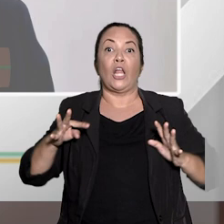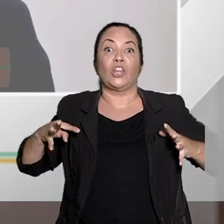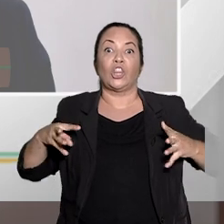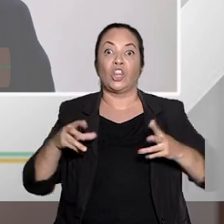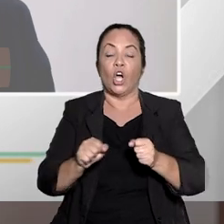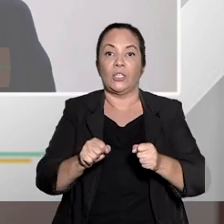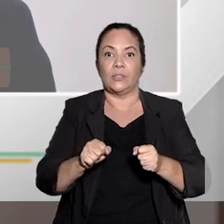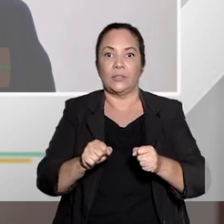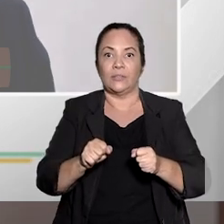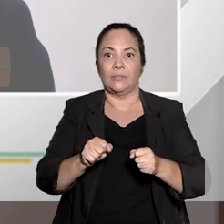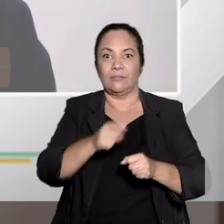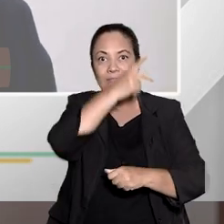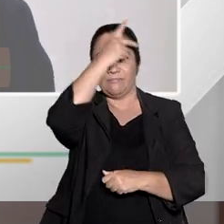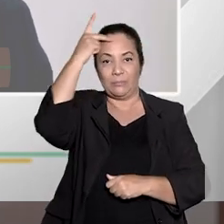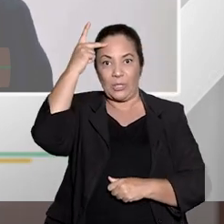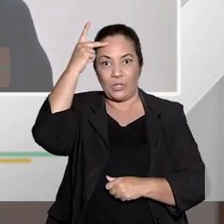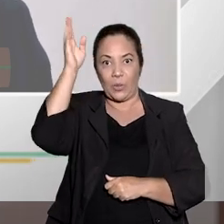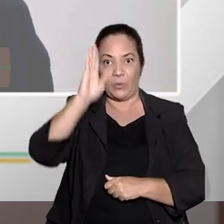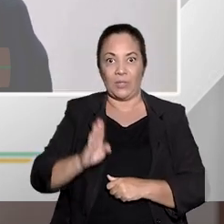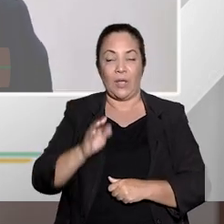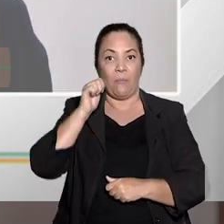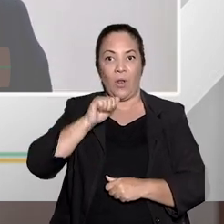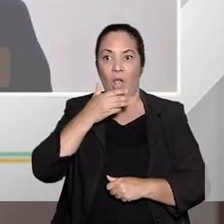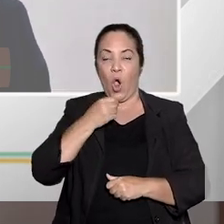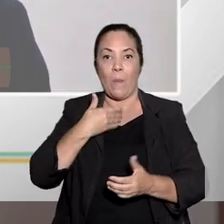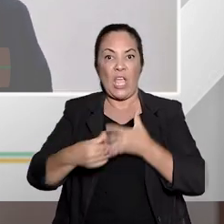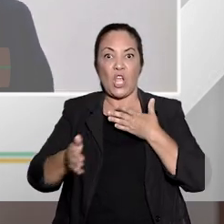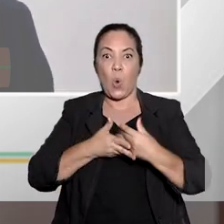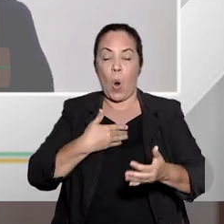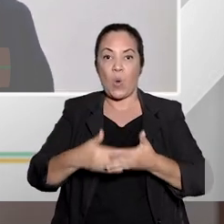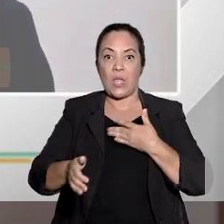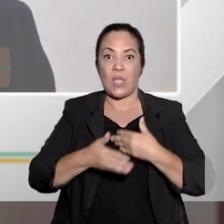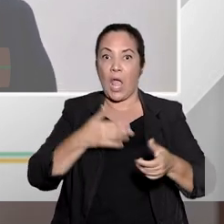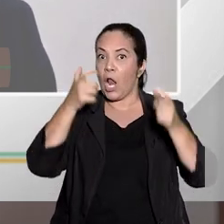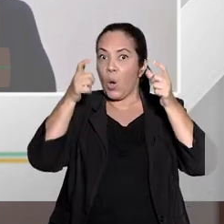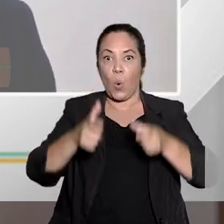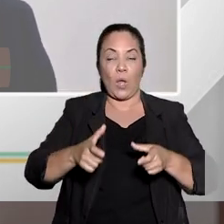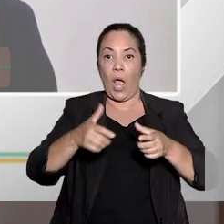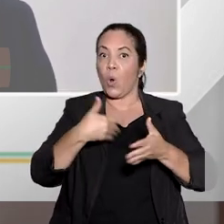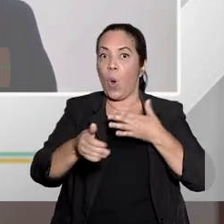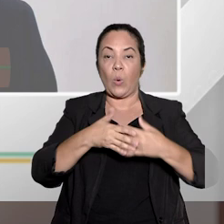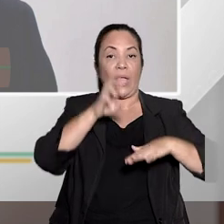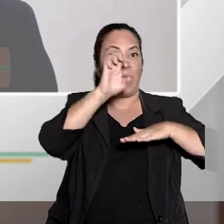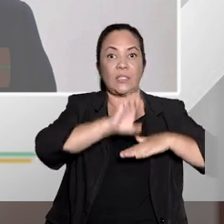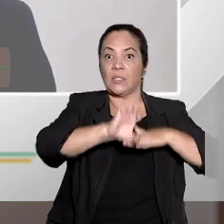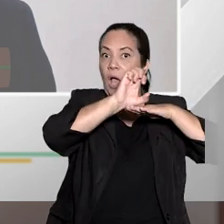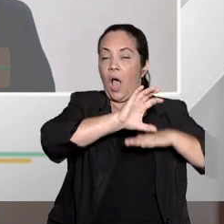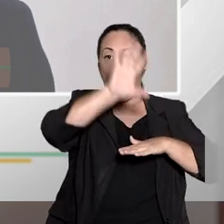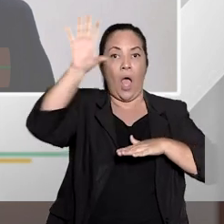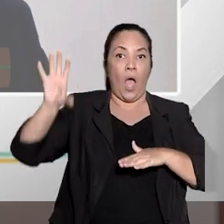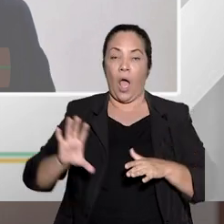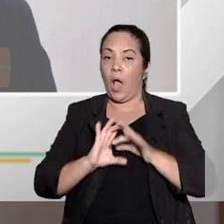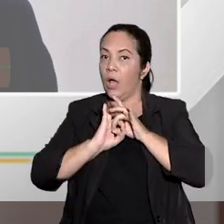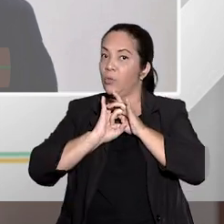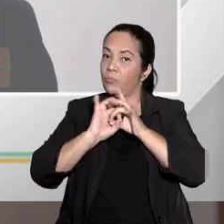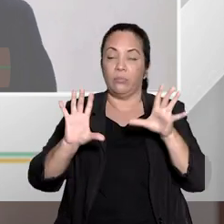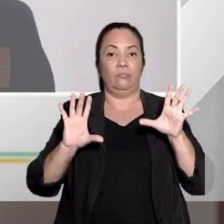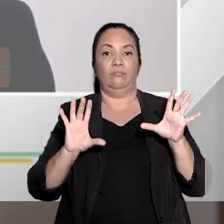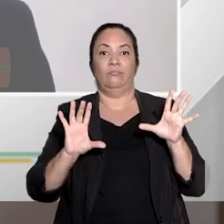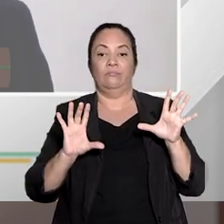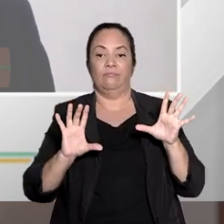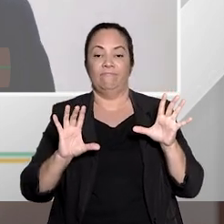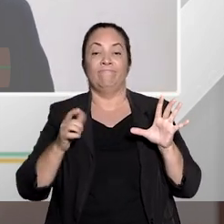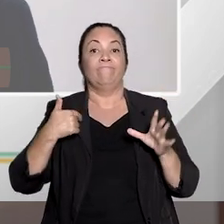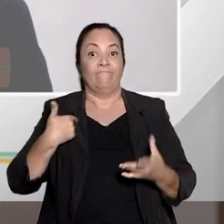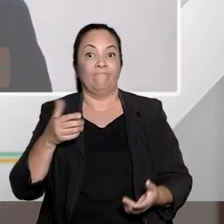brasileiros e brasileiras que em qualquer lugar do país estivessem naquela condição. e então foi algo muito marcante para mim. Quando eu vi depois